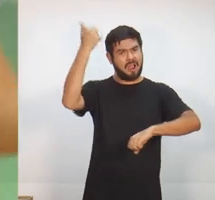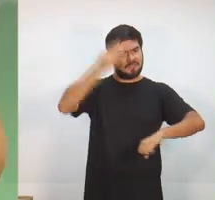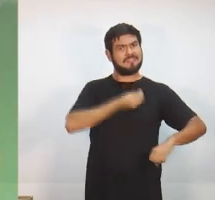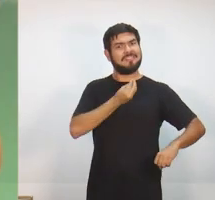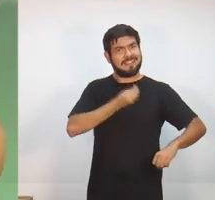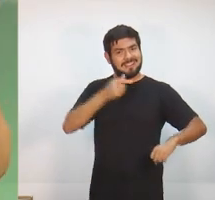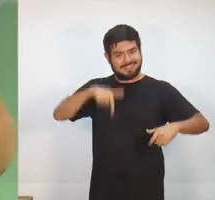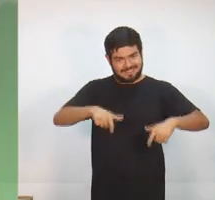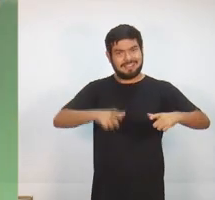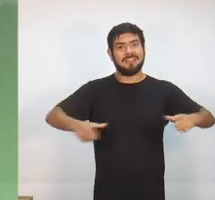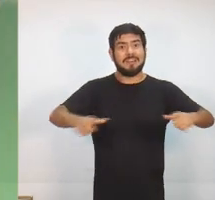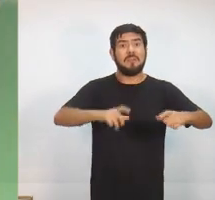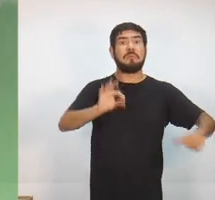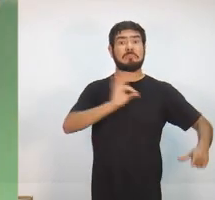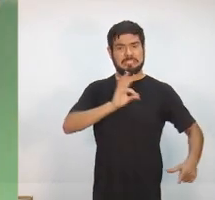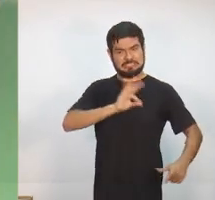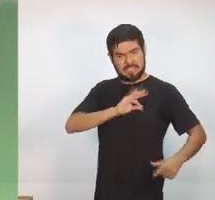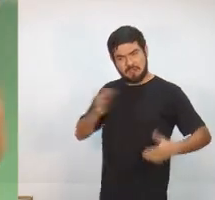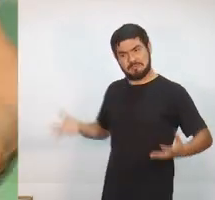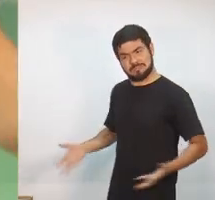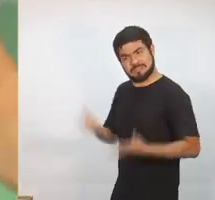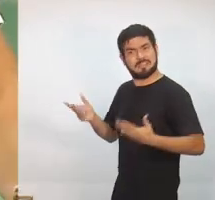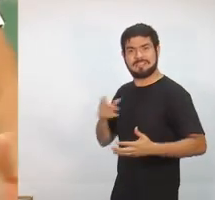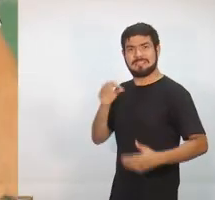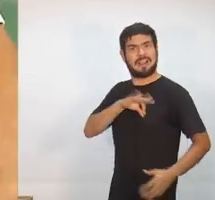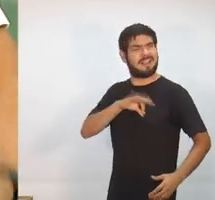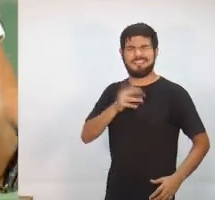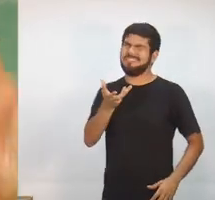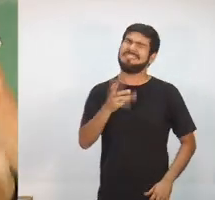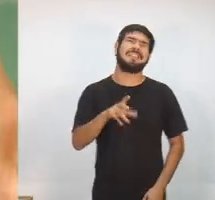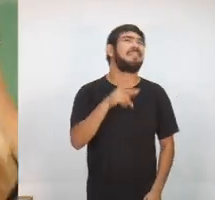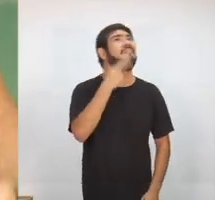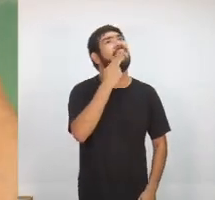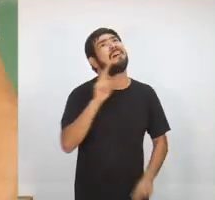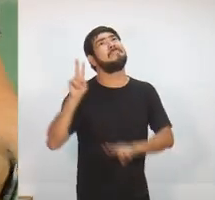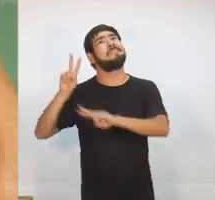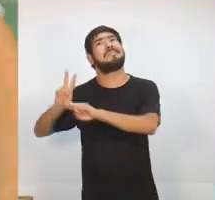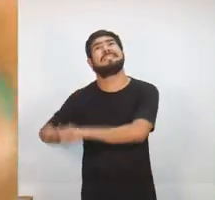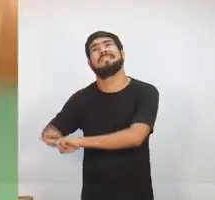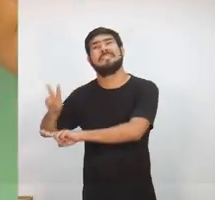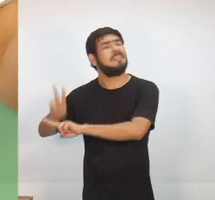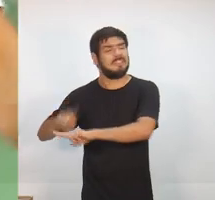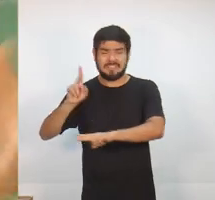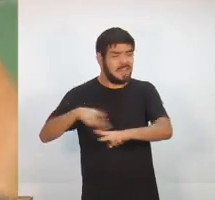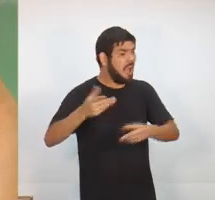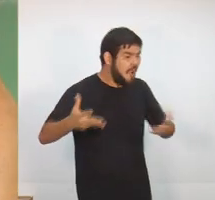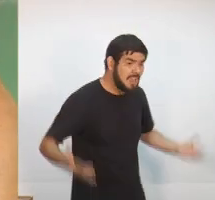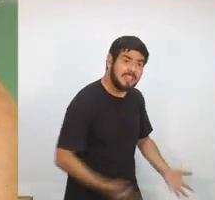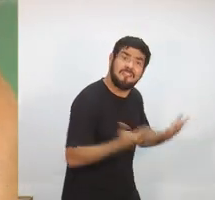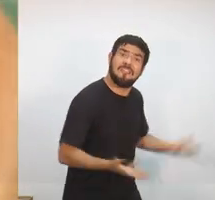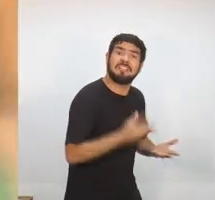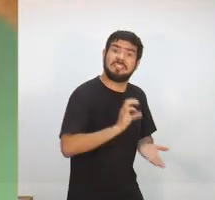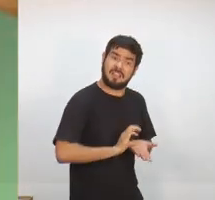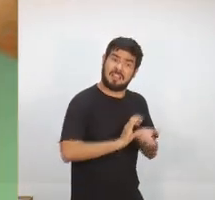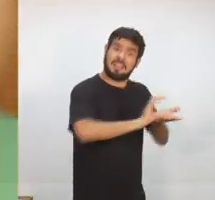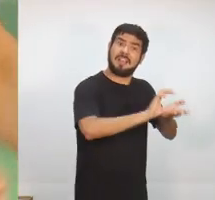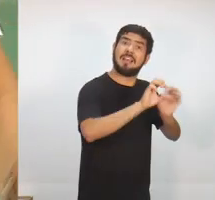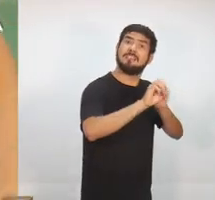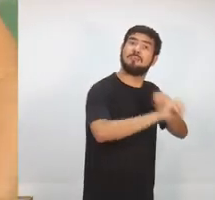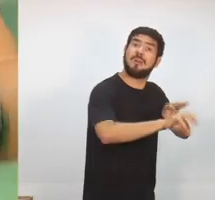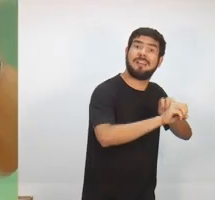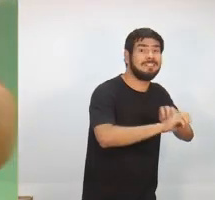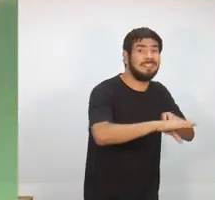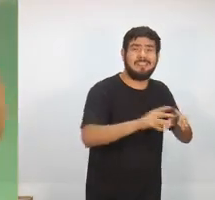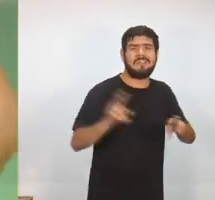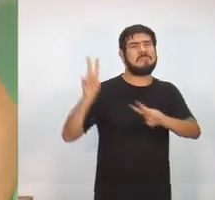policial valorizado. Eu não queria aqui falar sobre presídios. Nós que até devemos investir é em educação. Em vez de investir em